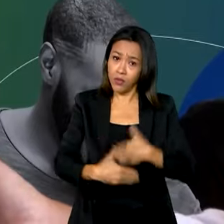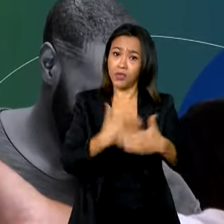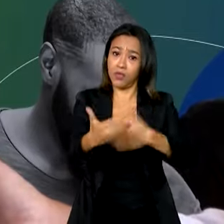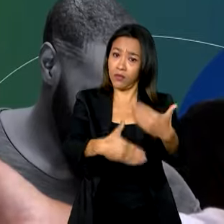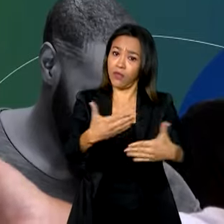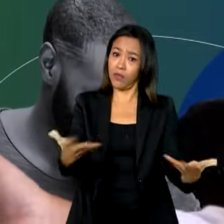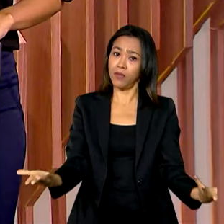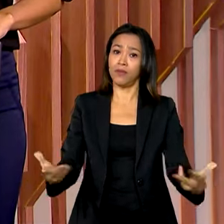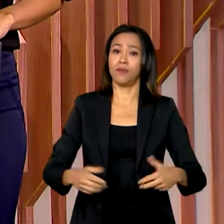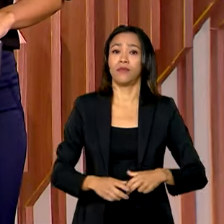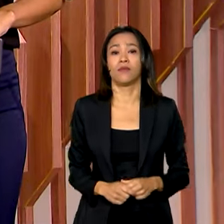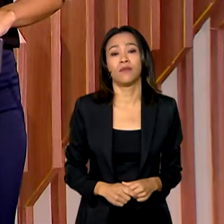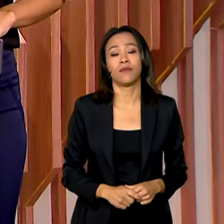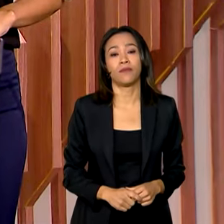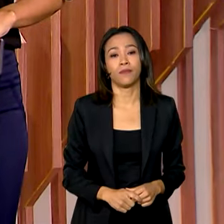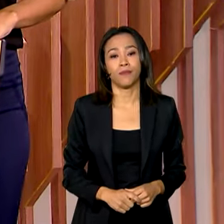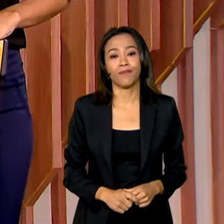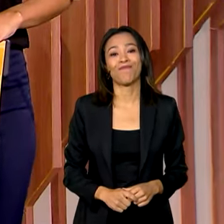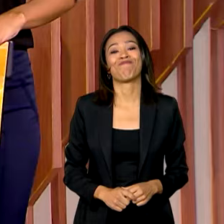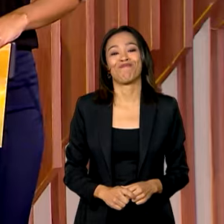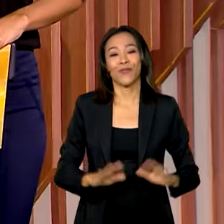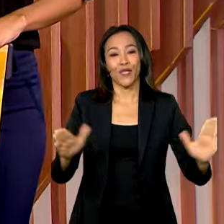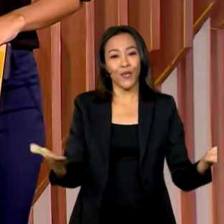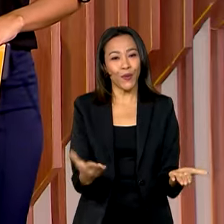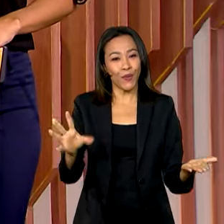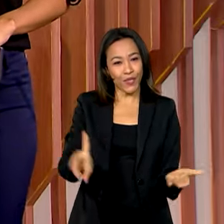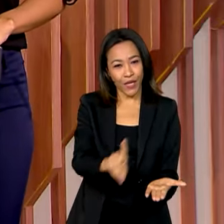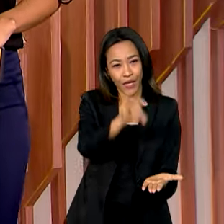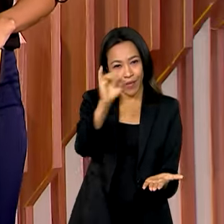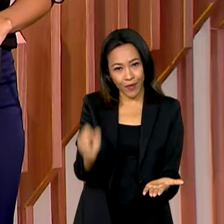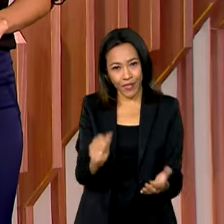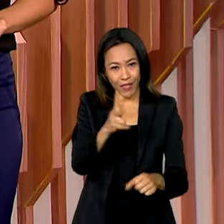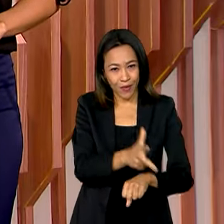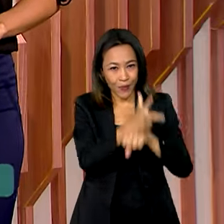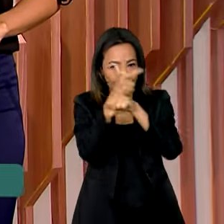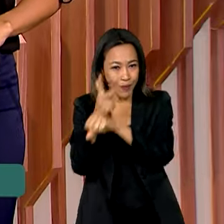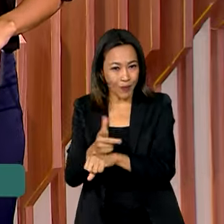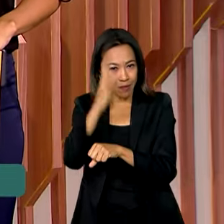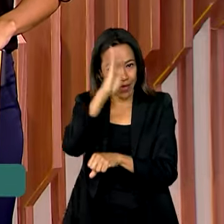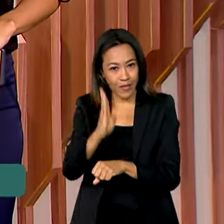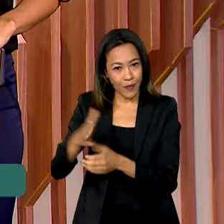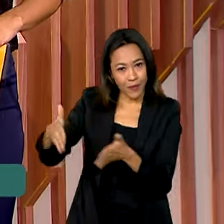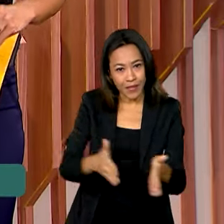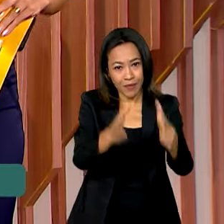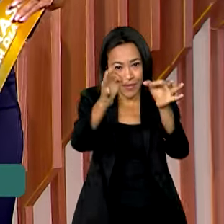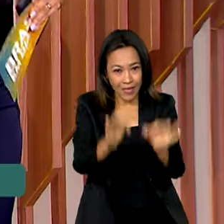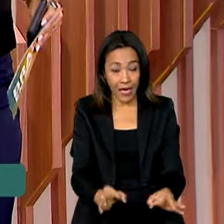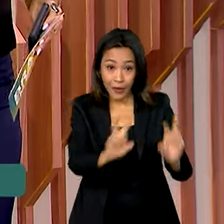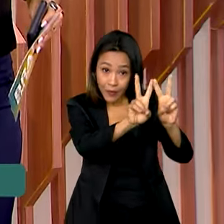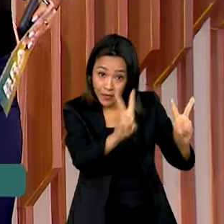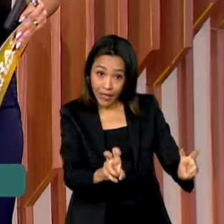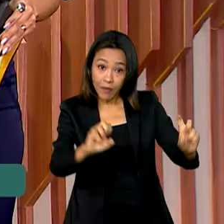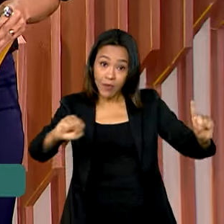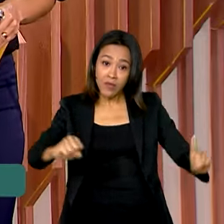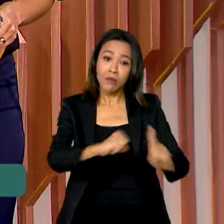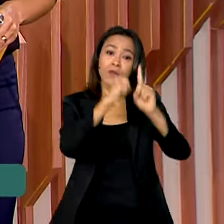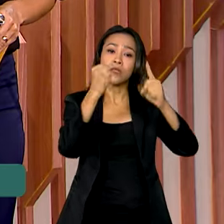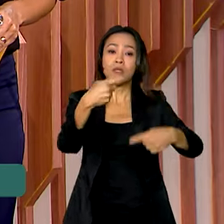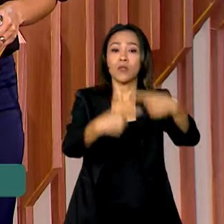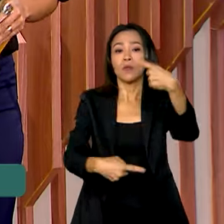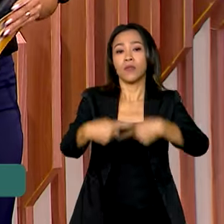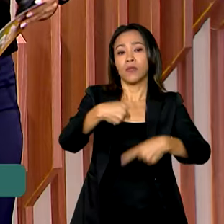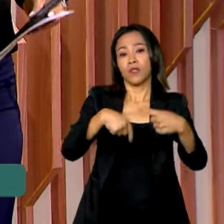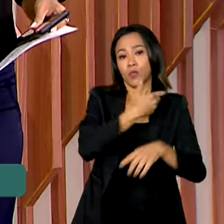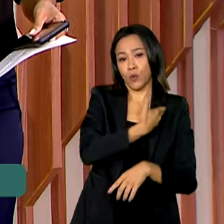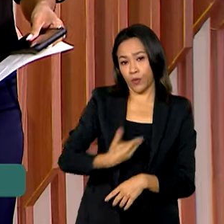larga escala. E hoje é dia do nosso quadro Brasil no Rumo Certo. O tema são os impactos das políticas